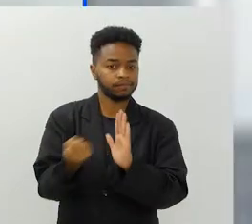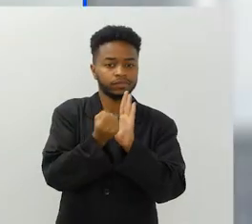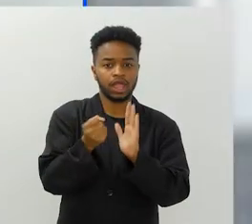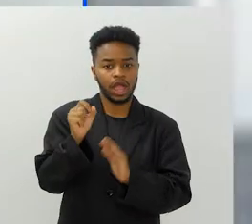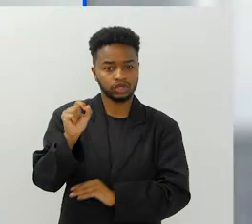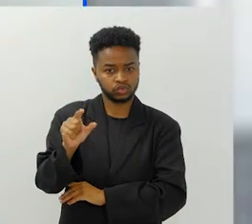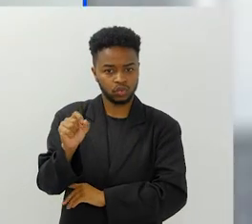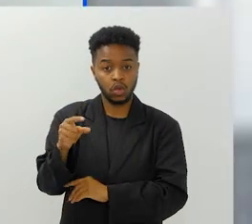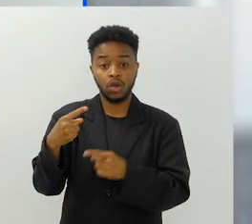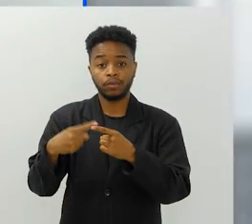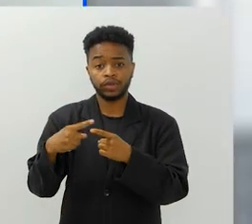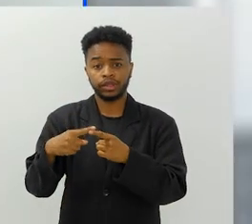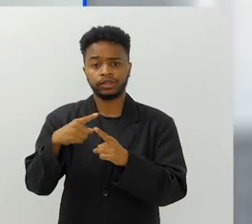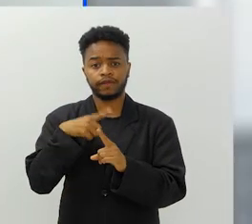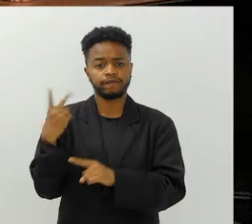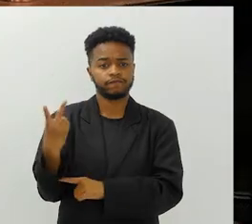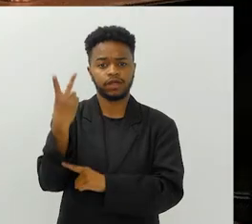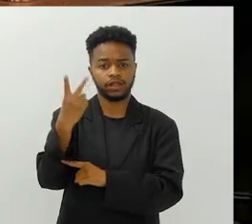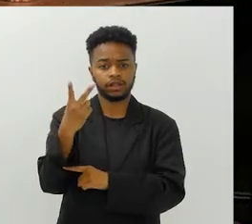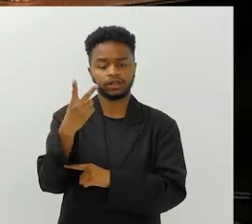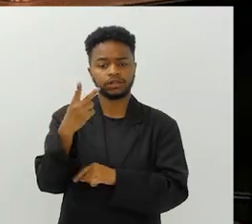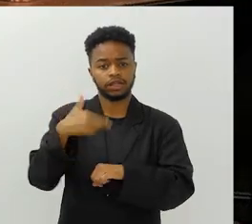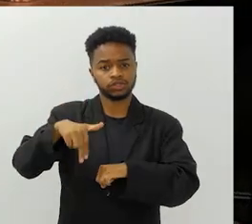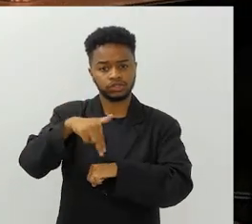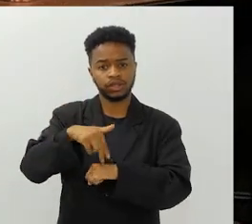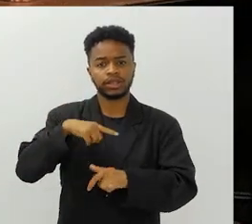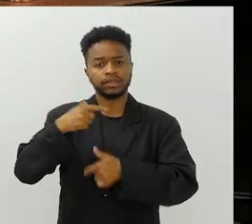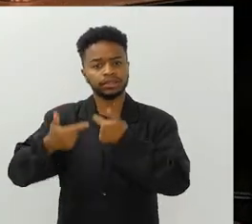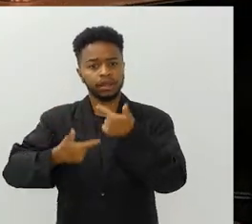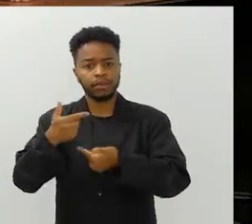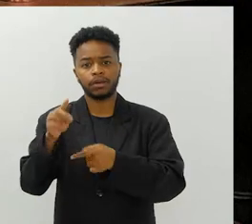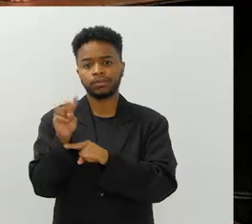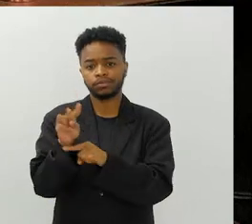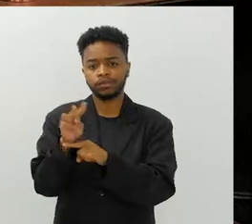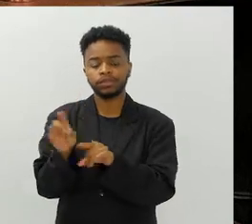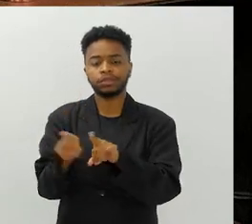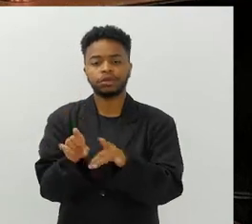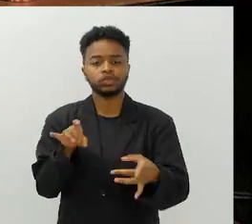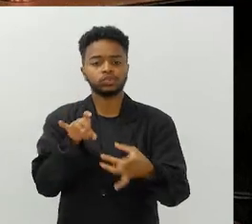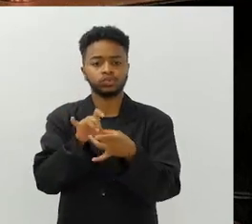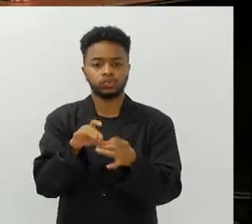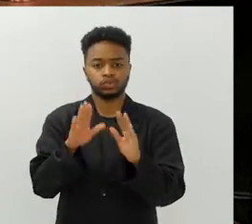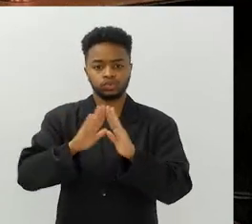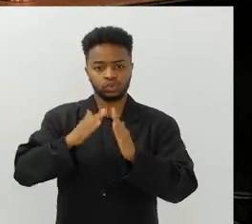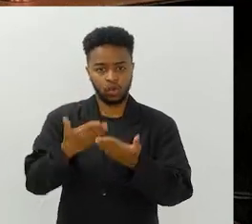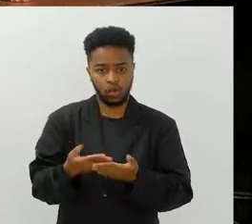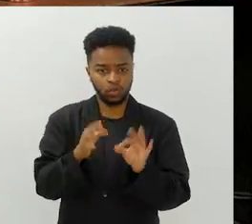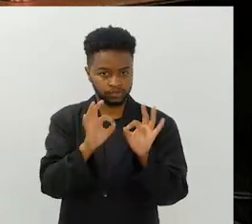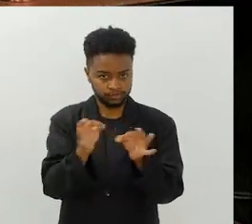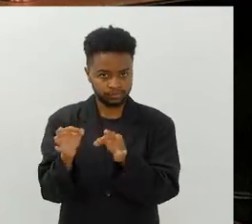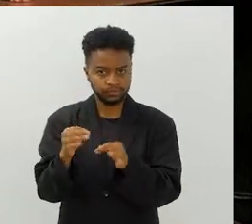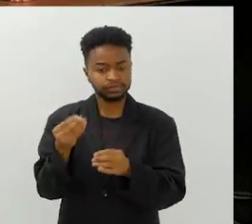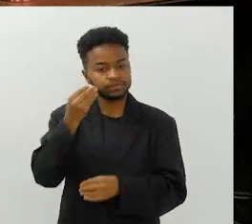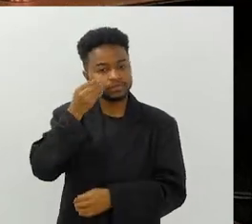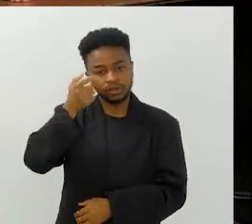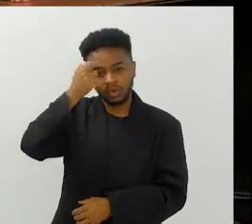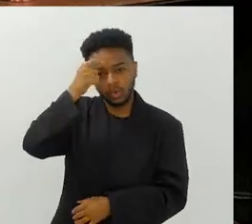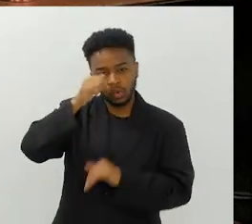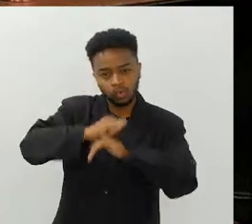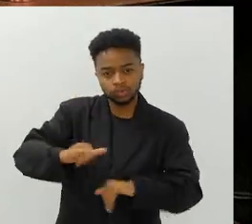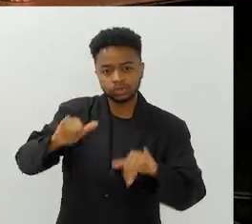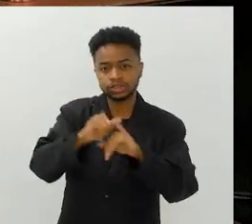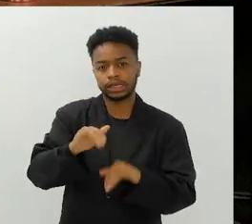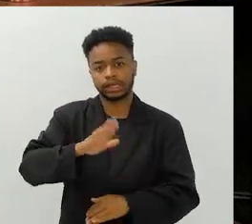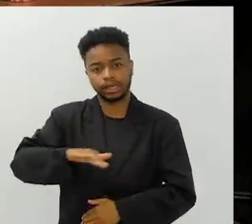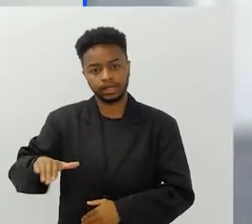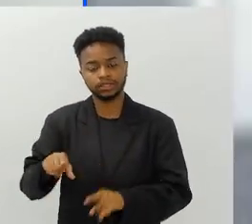reconhecimento internacional. Por quê? Porque eles têm um trabalho de preservação, um trabalho junto com as escolas, de